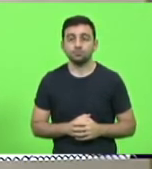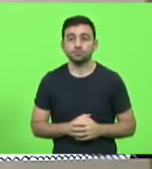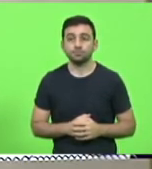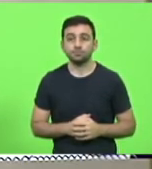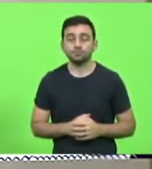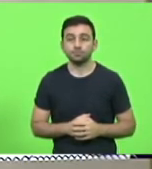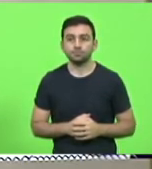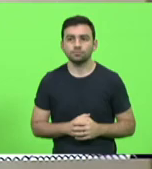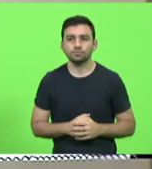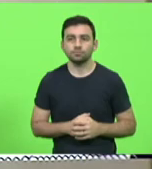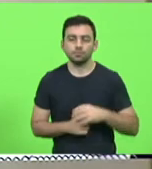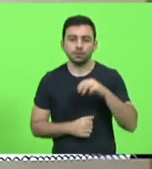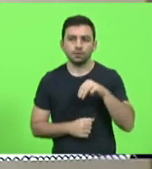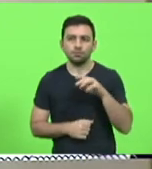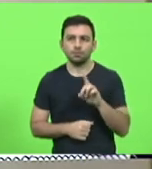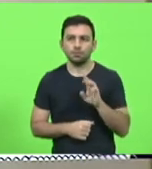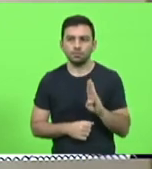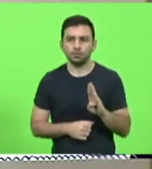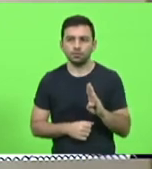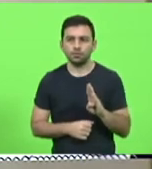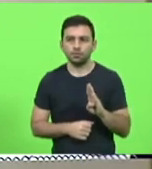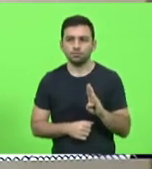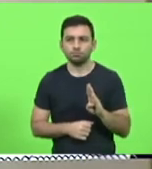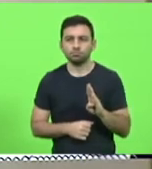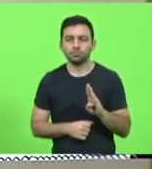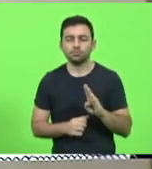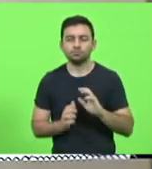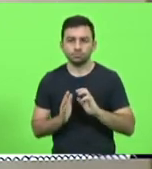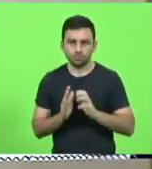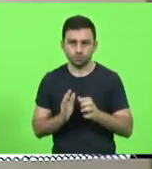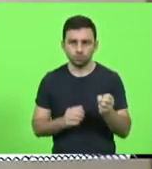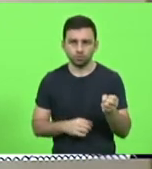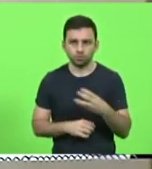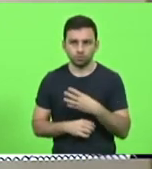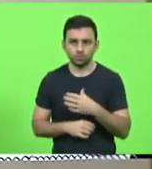Bloco MDB, Partido Novo, por quinze minutos.